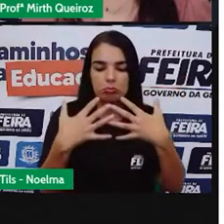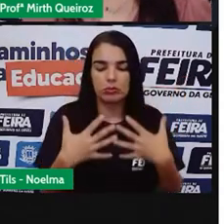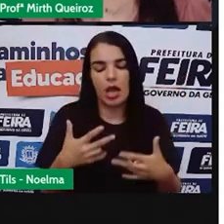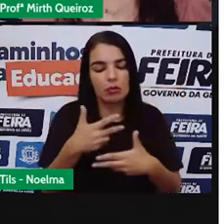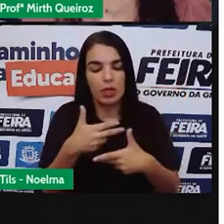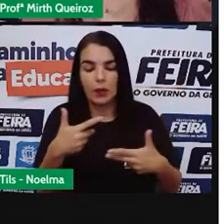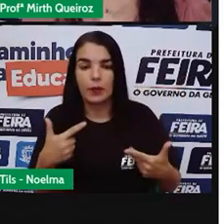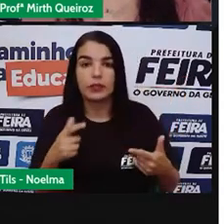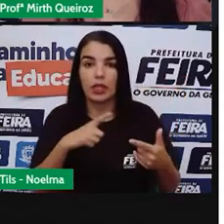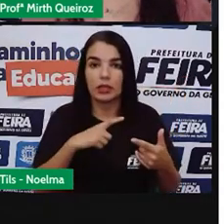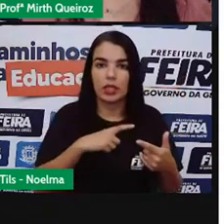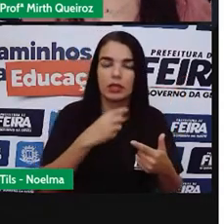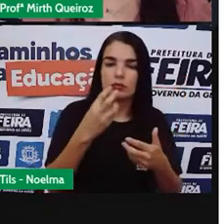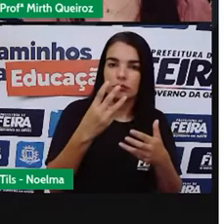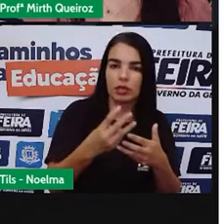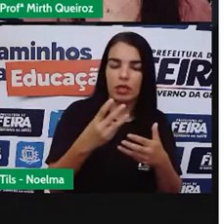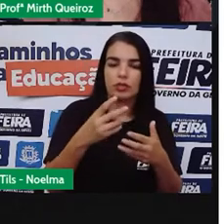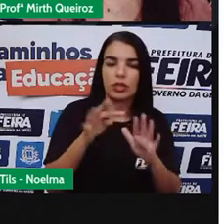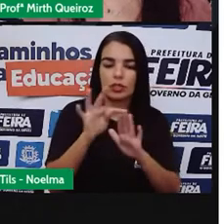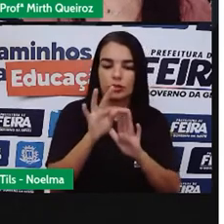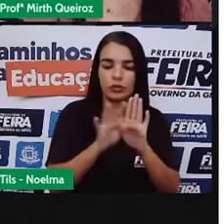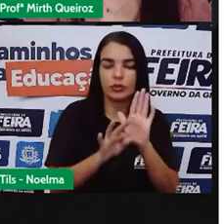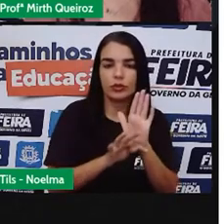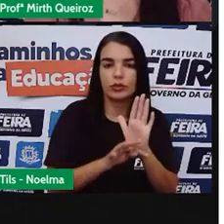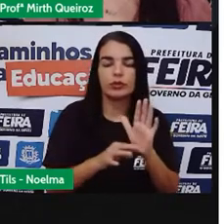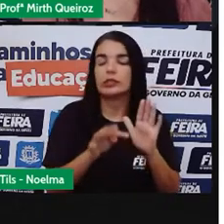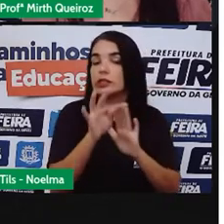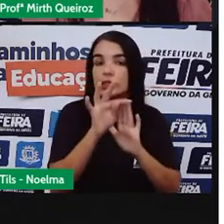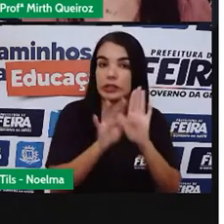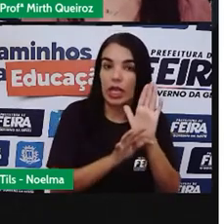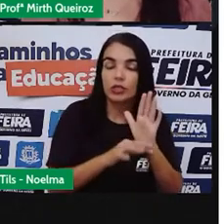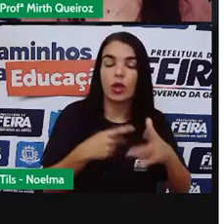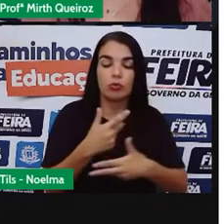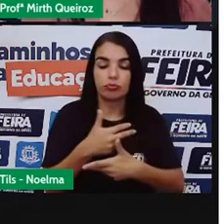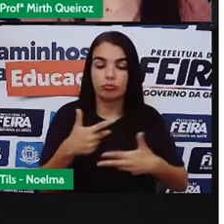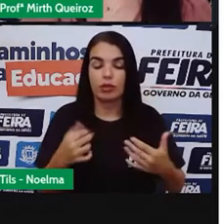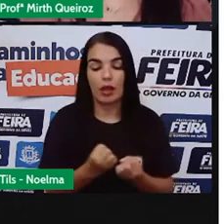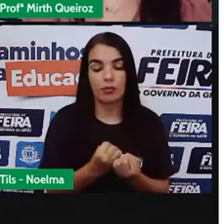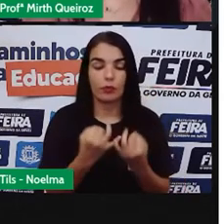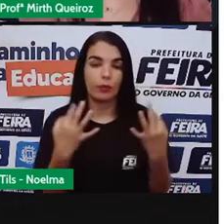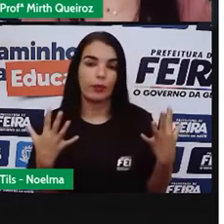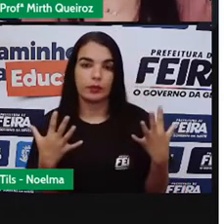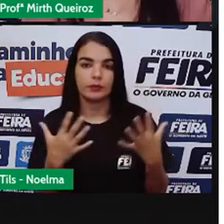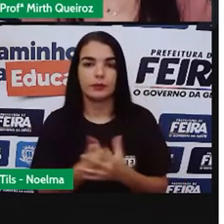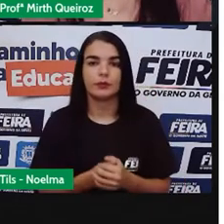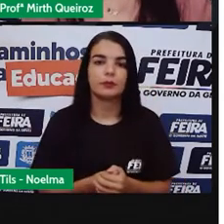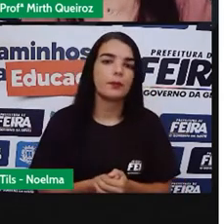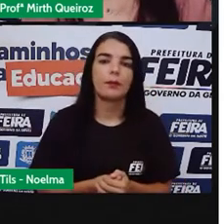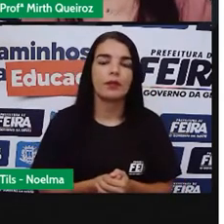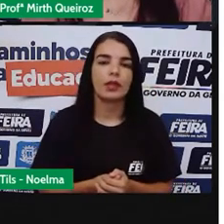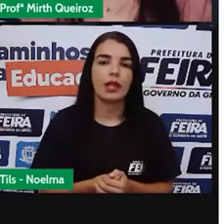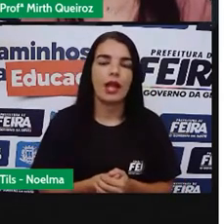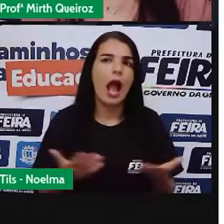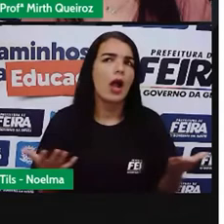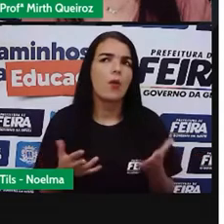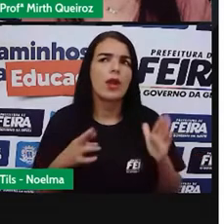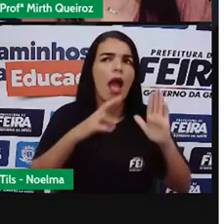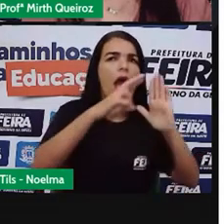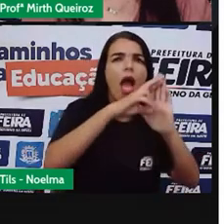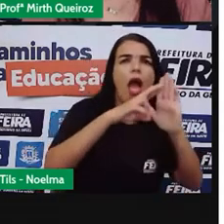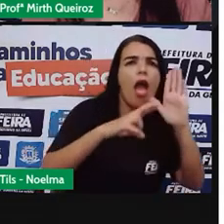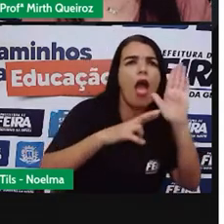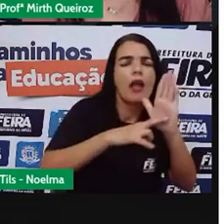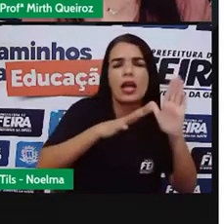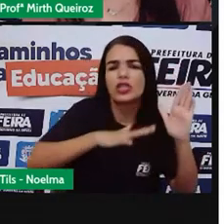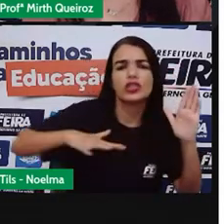opinião, a gente vai argumentar alguma coisa, que é chamado de texto expositivo e argumentativo, certo? Em